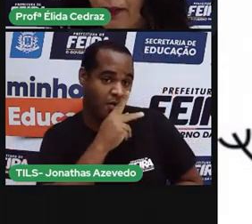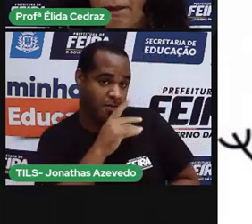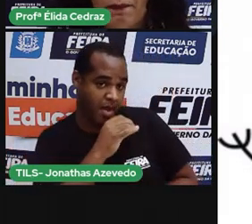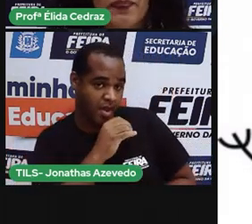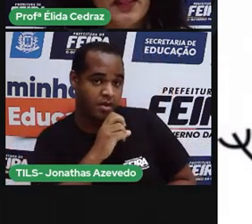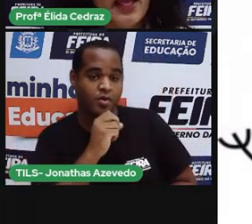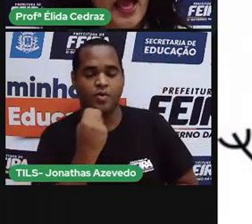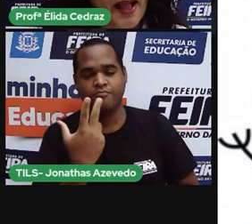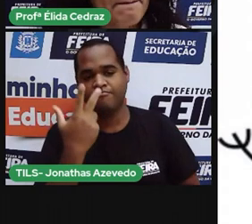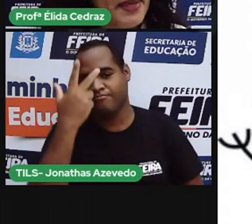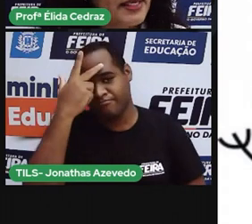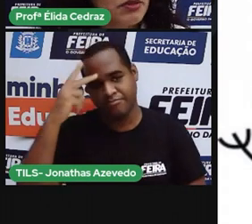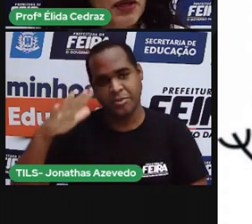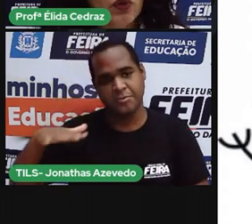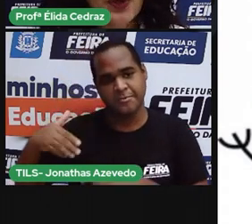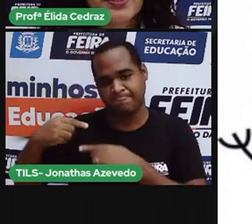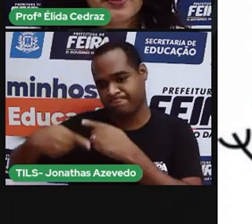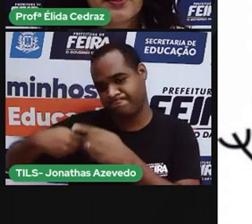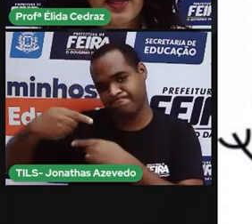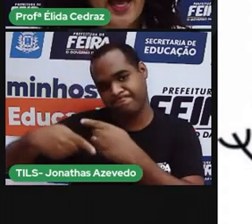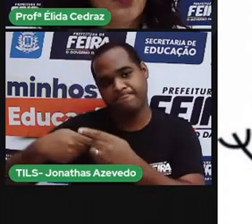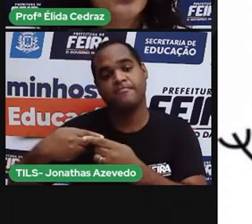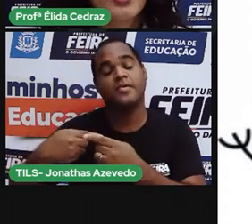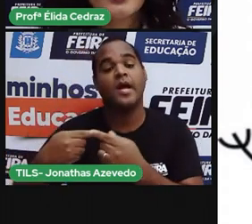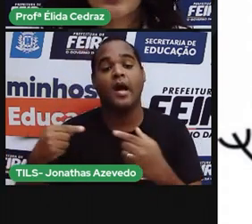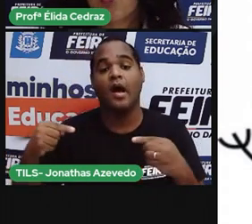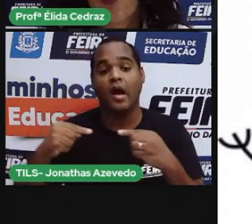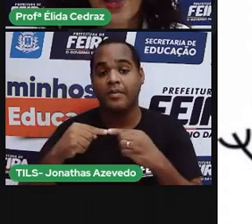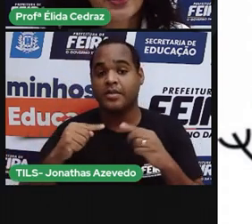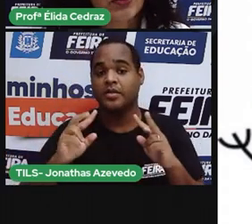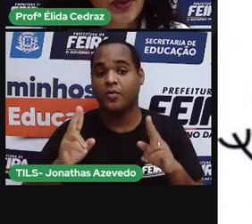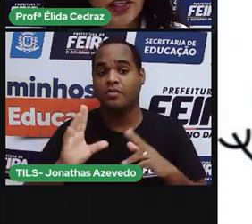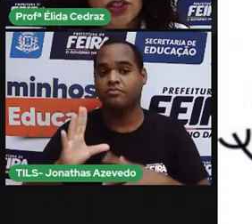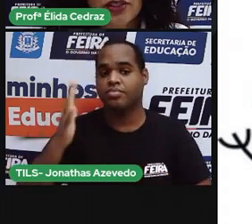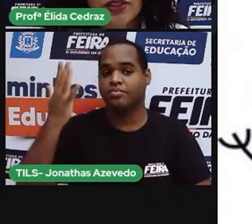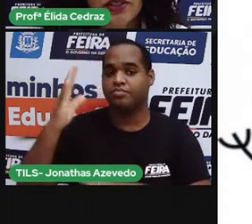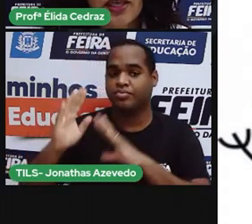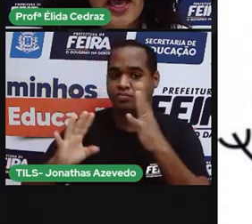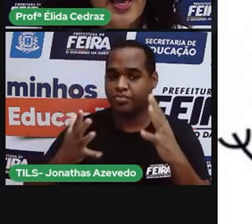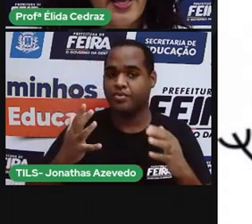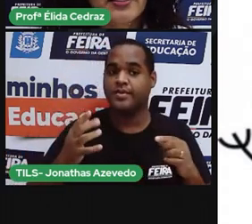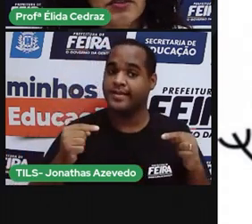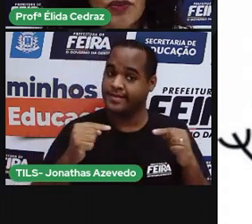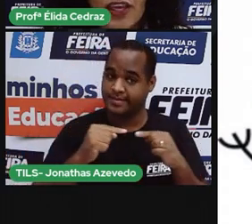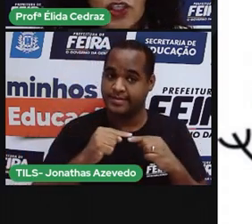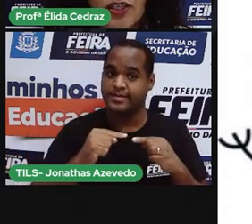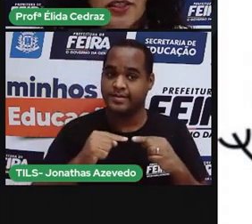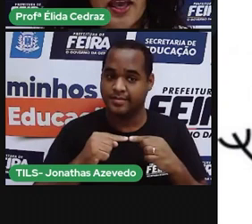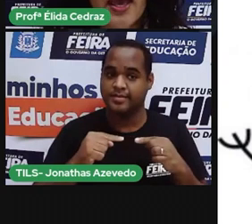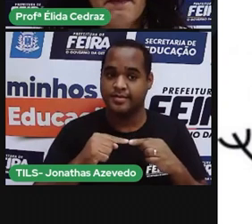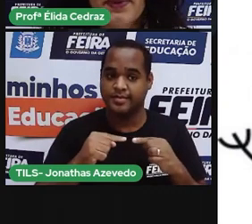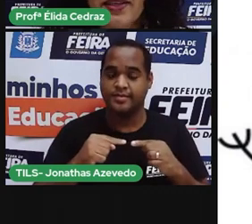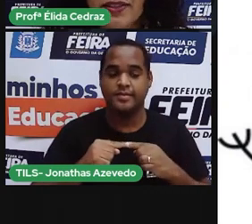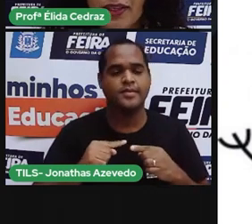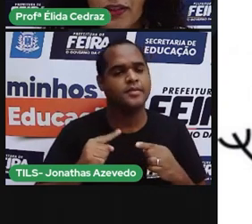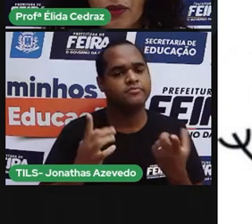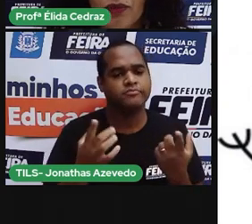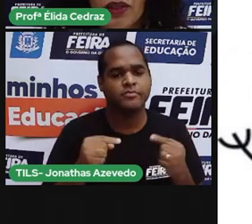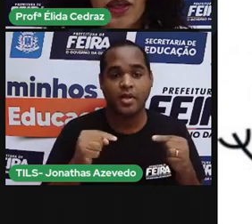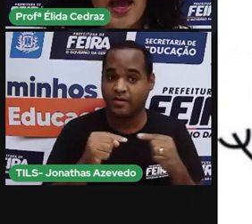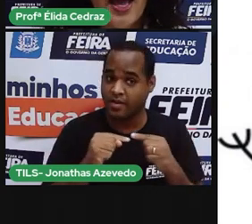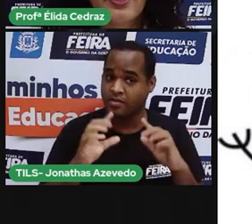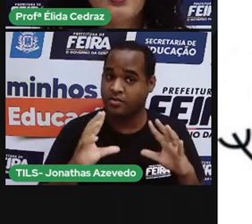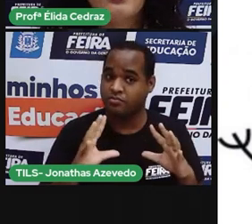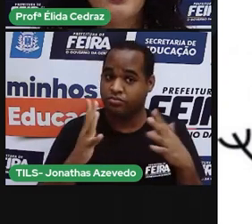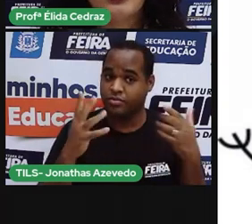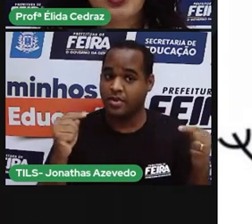paz. A mesma coisa acontece com as festas. As festas representam